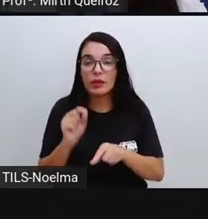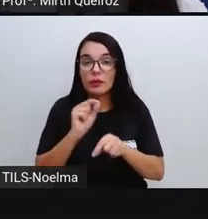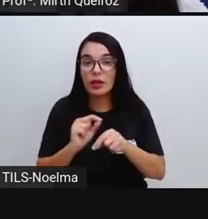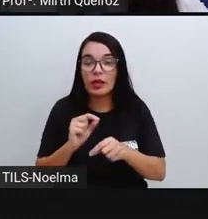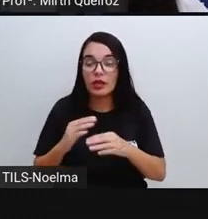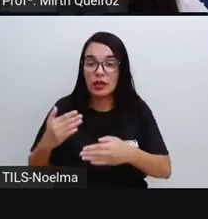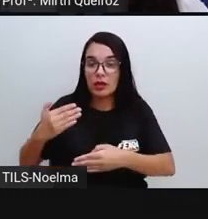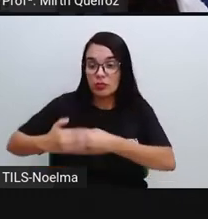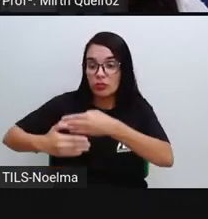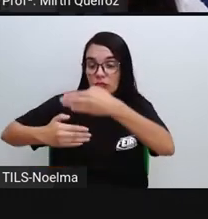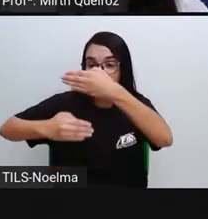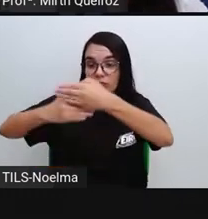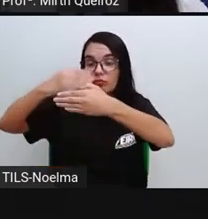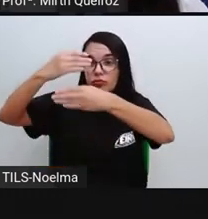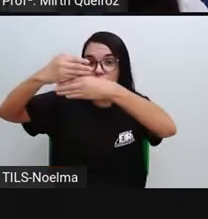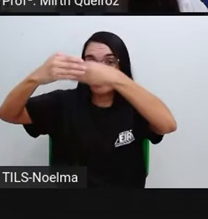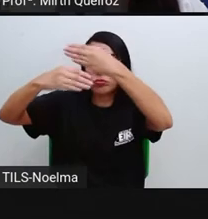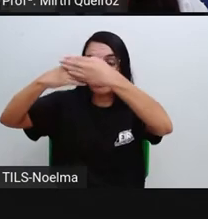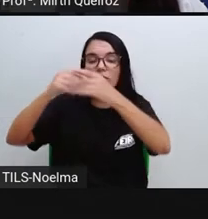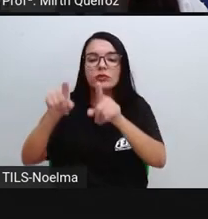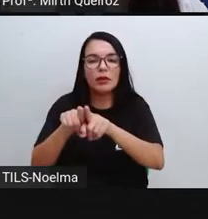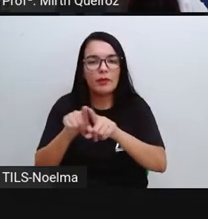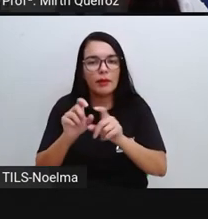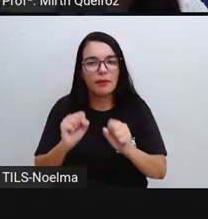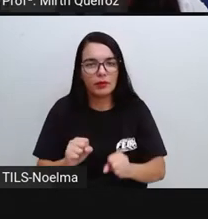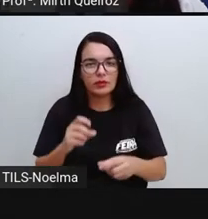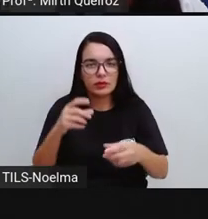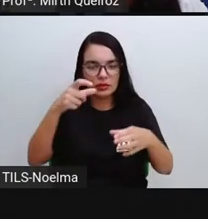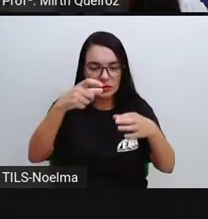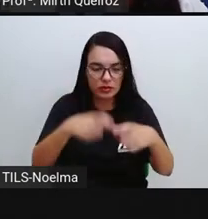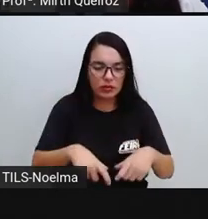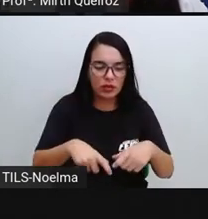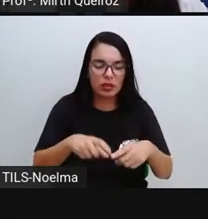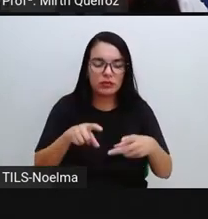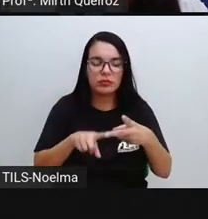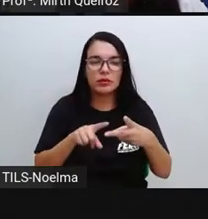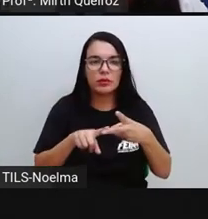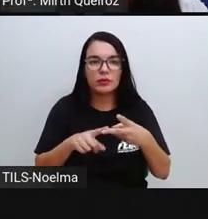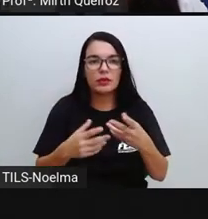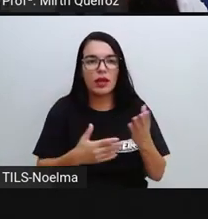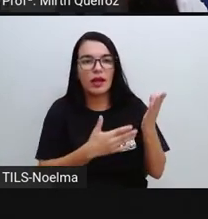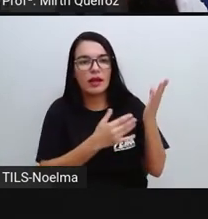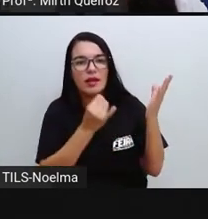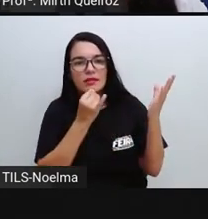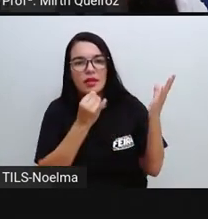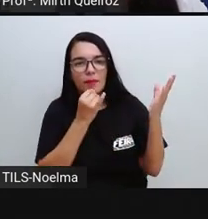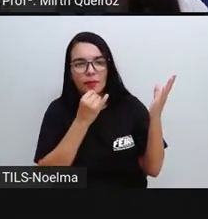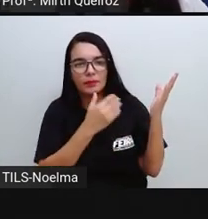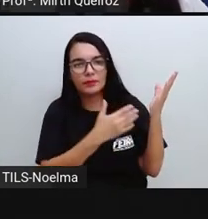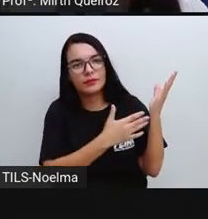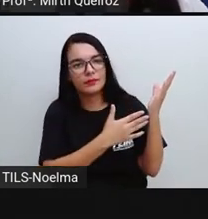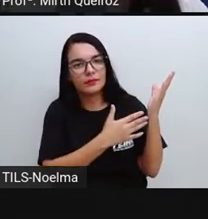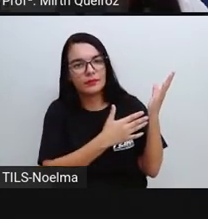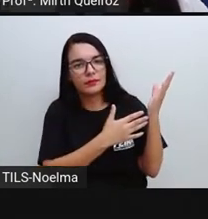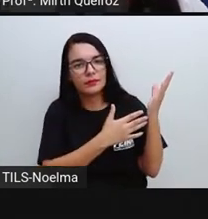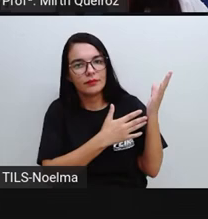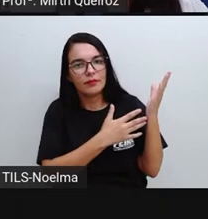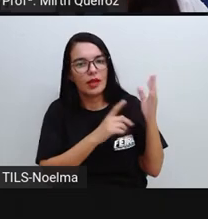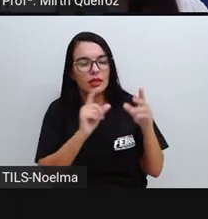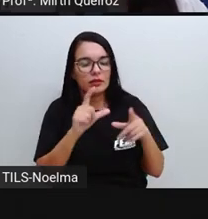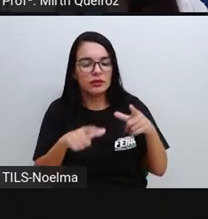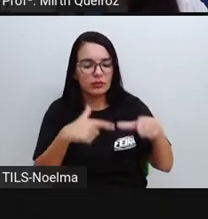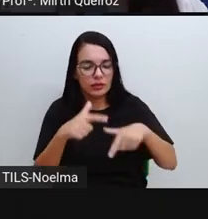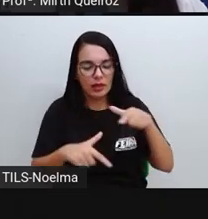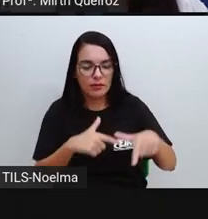também vai estar aí enquadrada nesse setor econômico. E aqui a gente tem alguns dos exemplos de